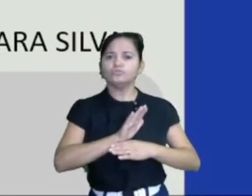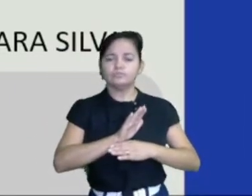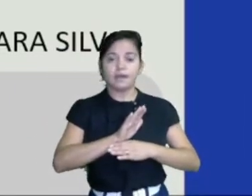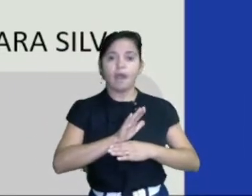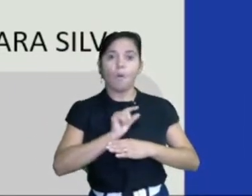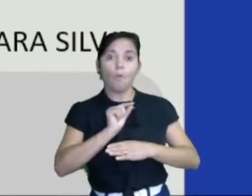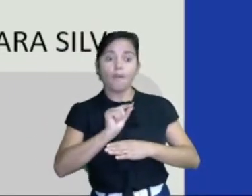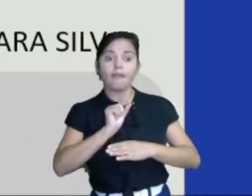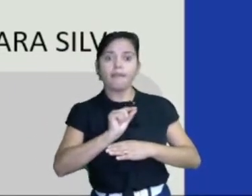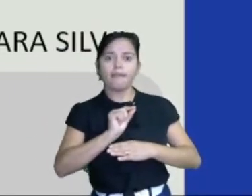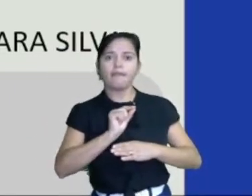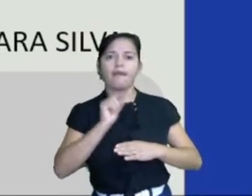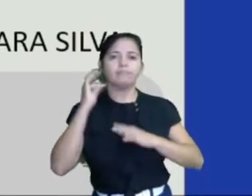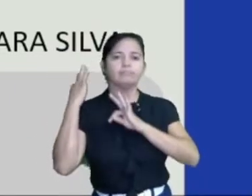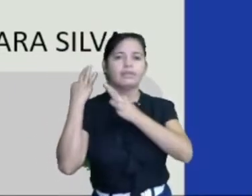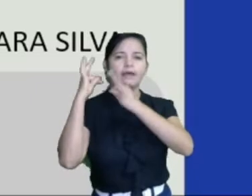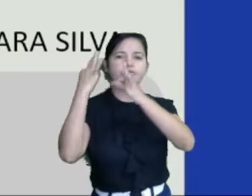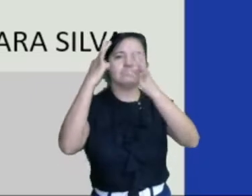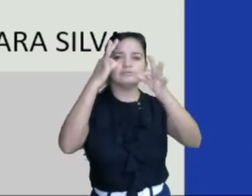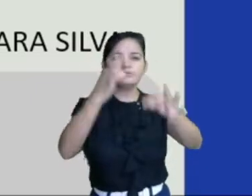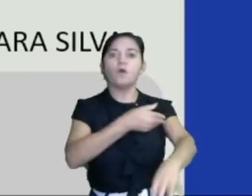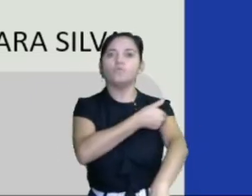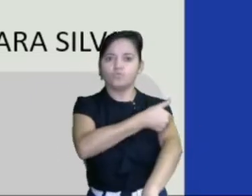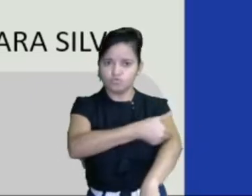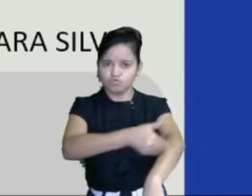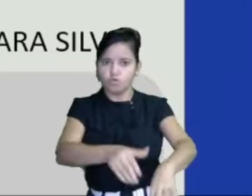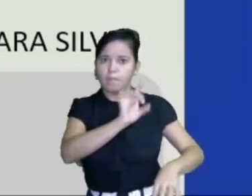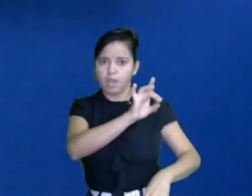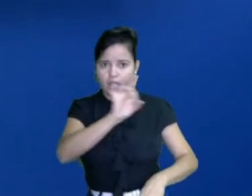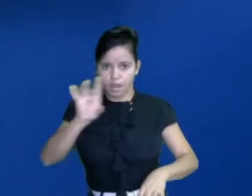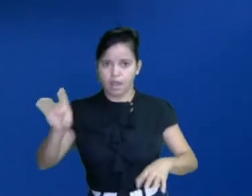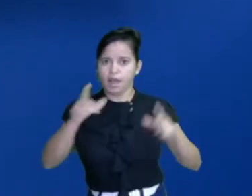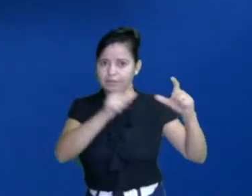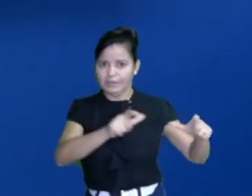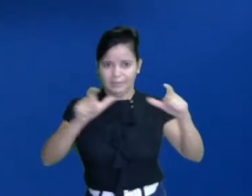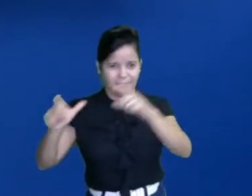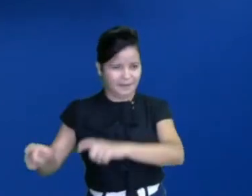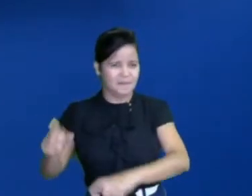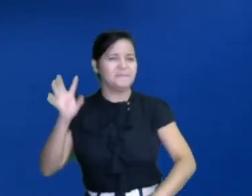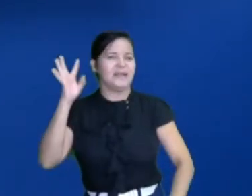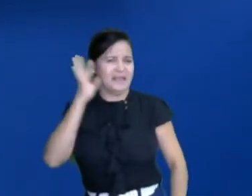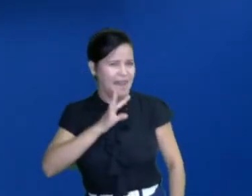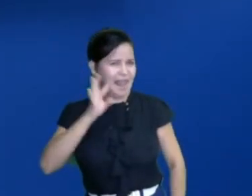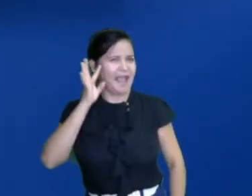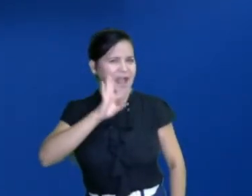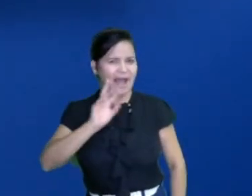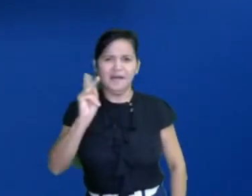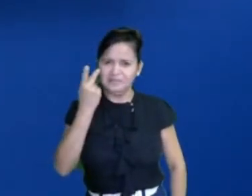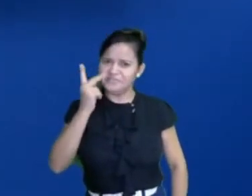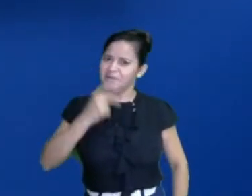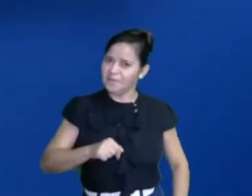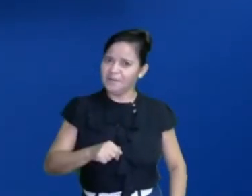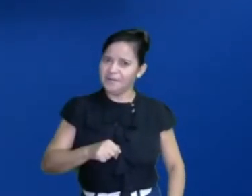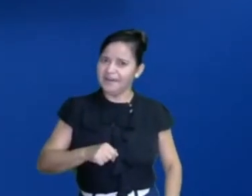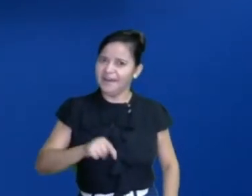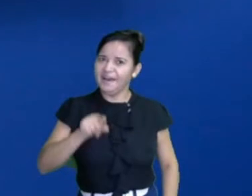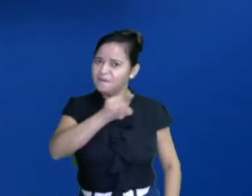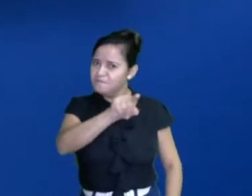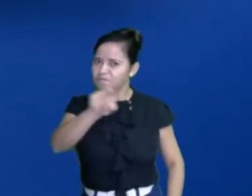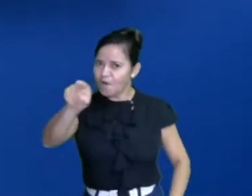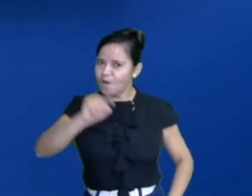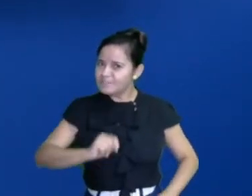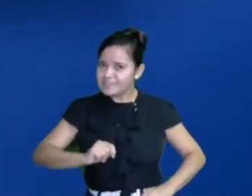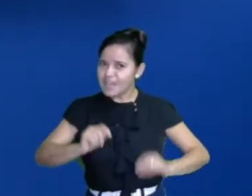tradições e costumes dos lugares. Olha só que história legal! Quem aqui nunca foi passar